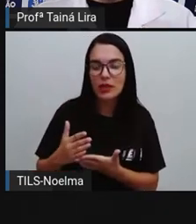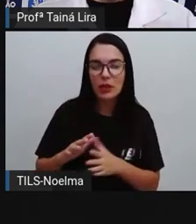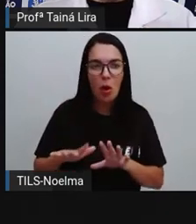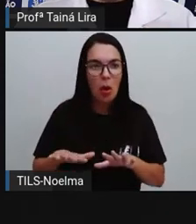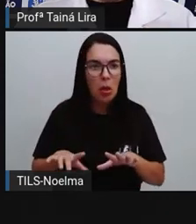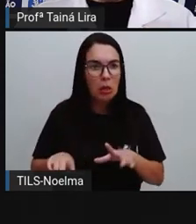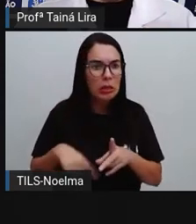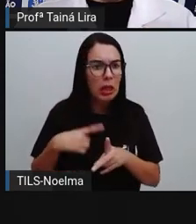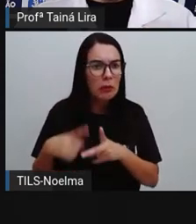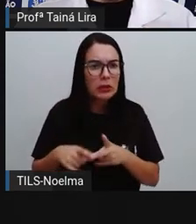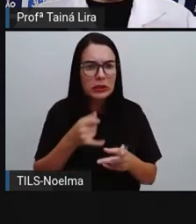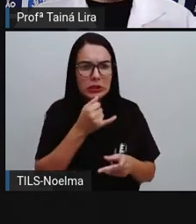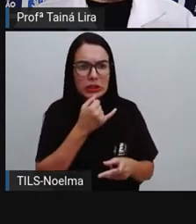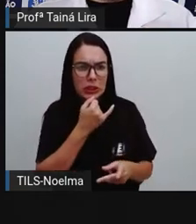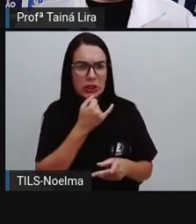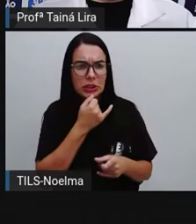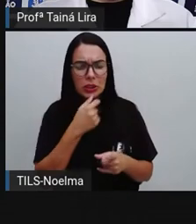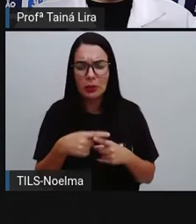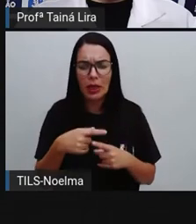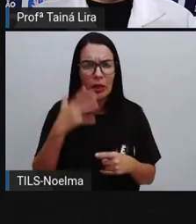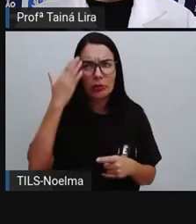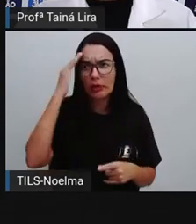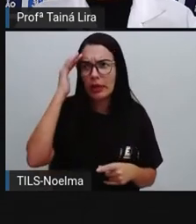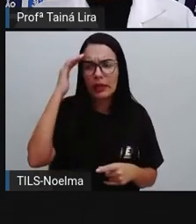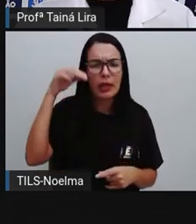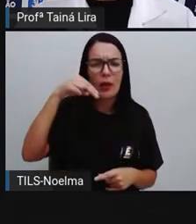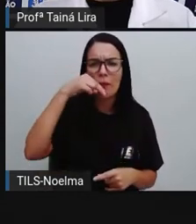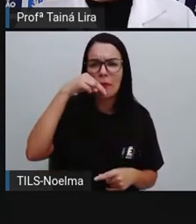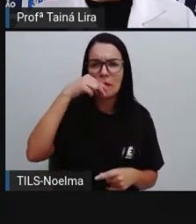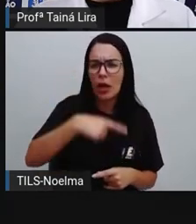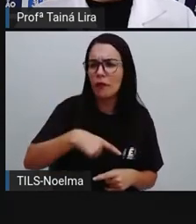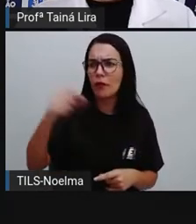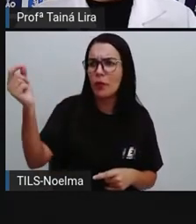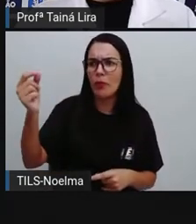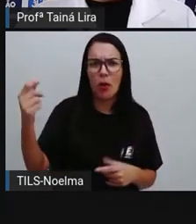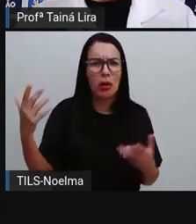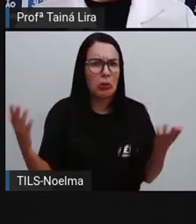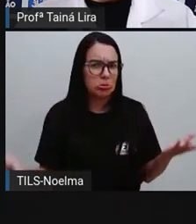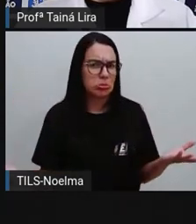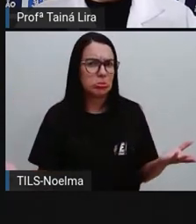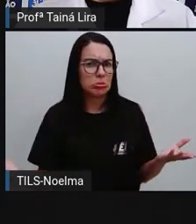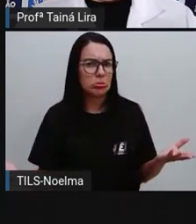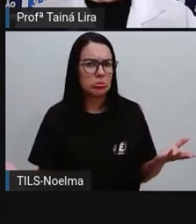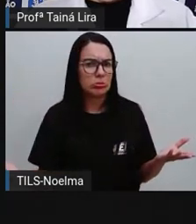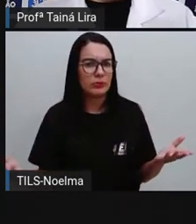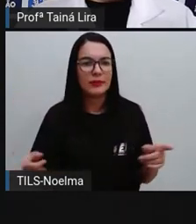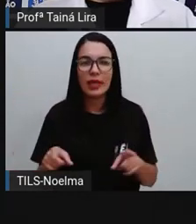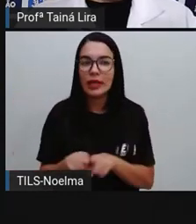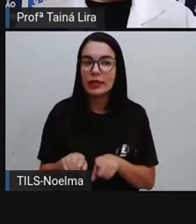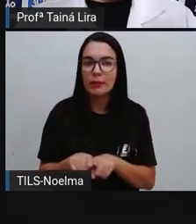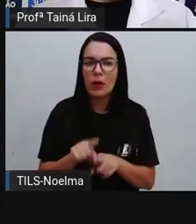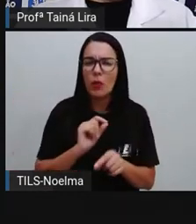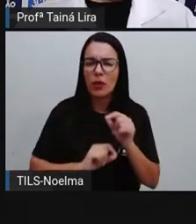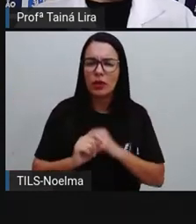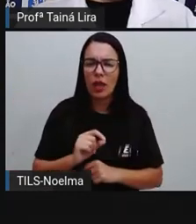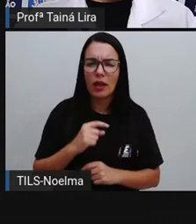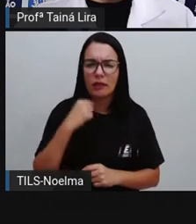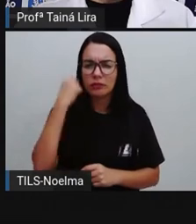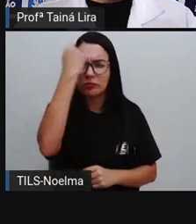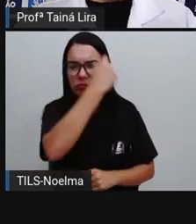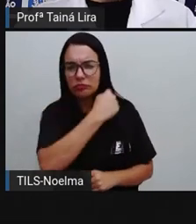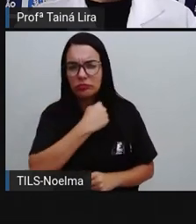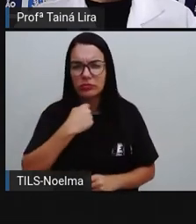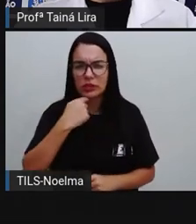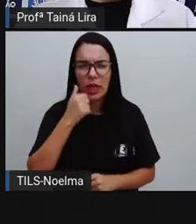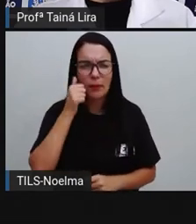foi embora, deixou ela sozinha. A gente vê que Mônica tá com muita raiva. Olha a expressão de Mônica.